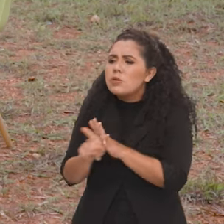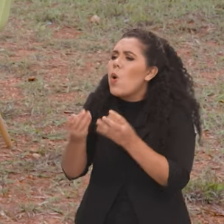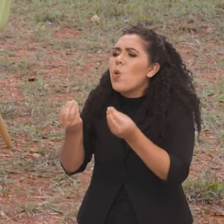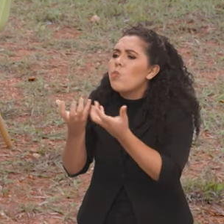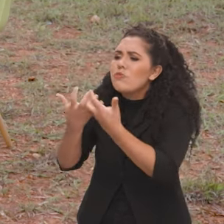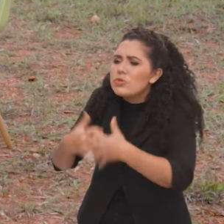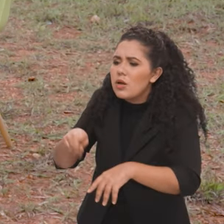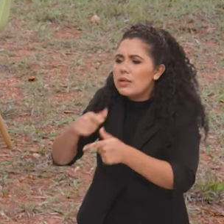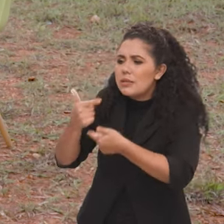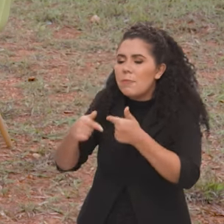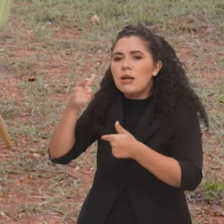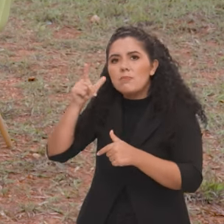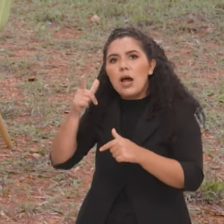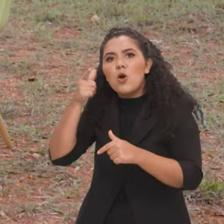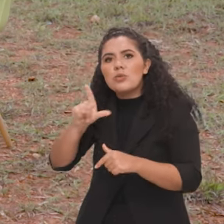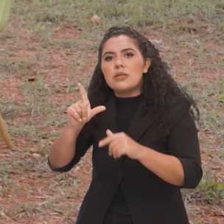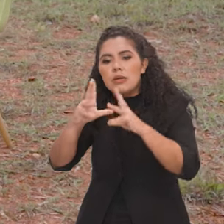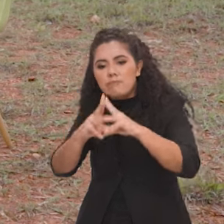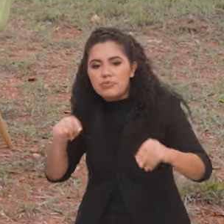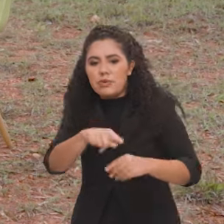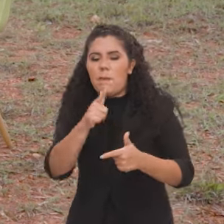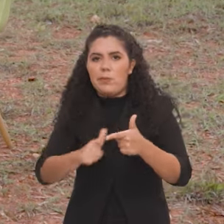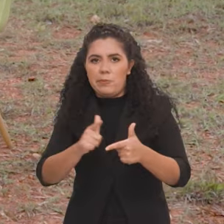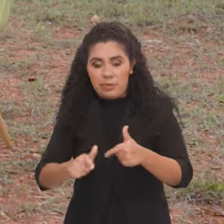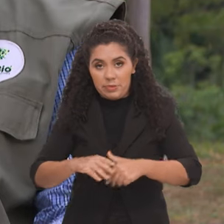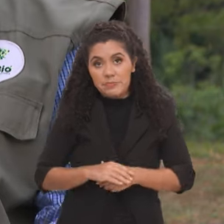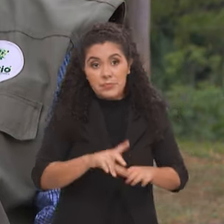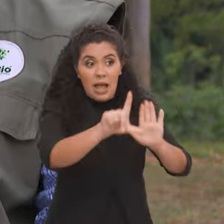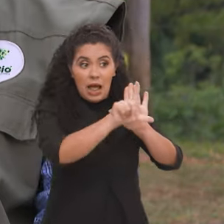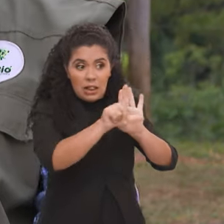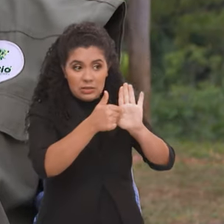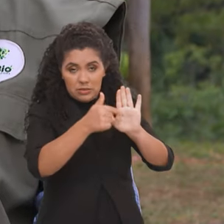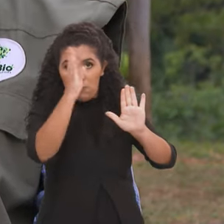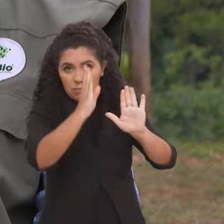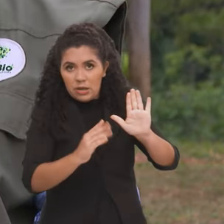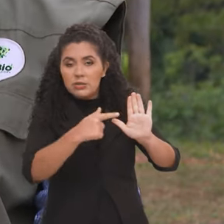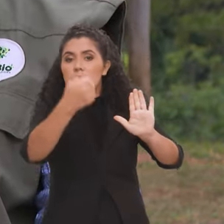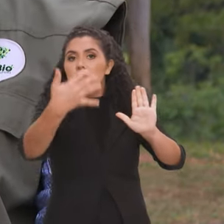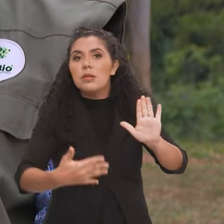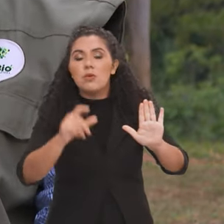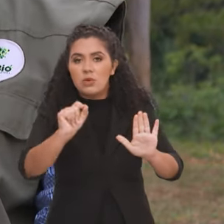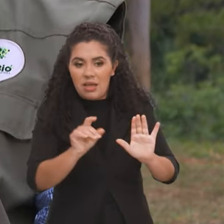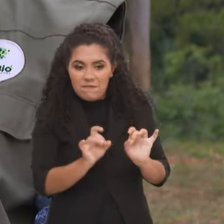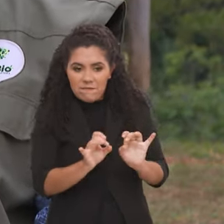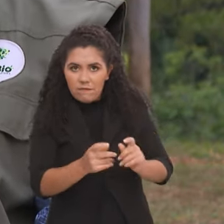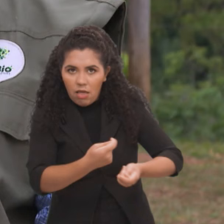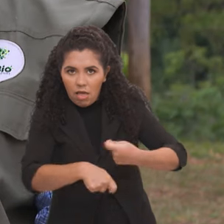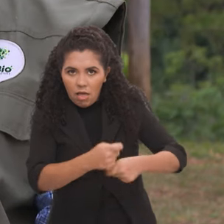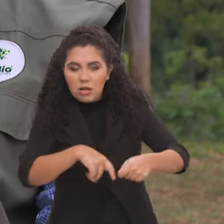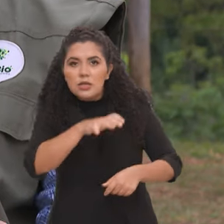para lidar com esse problema? É, a legislação brasileira, né? Estabelece que o tráfico de animal,